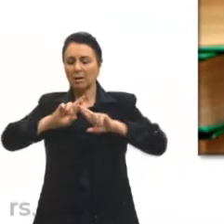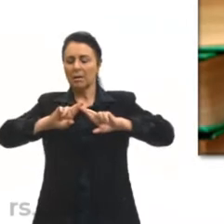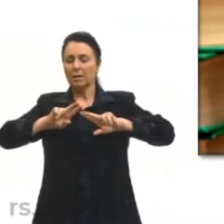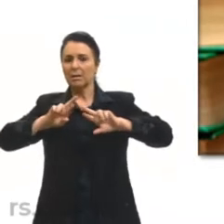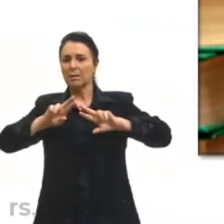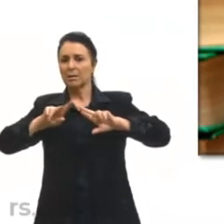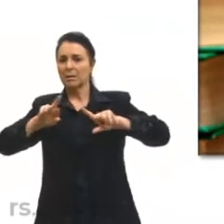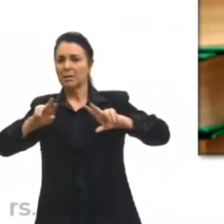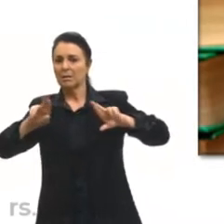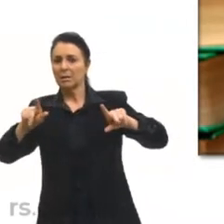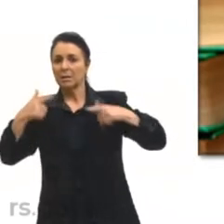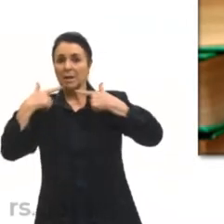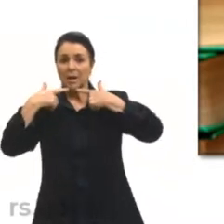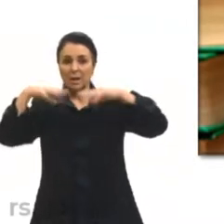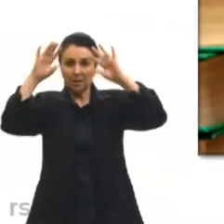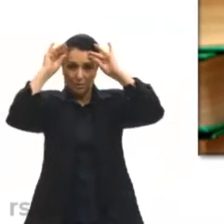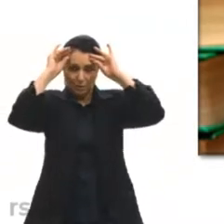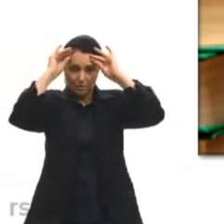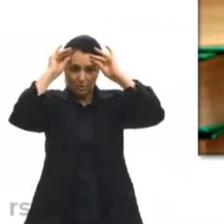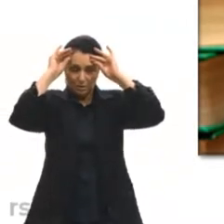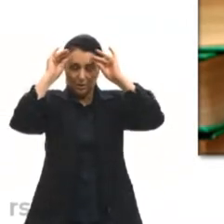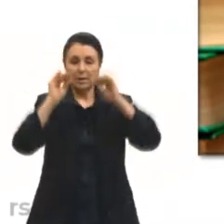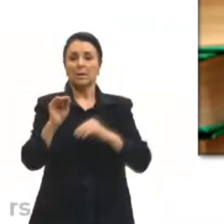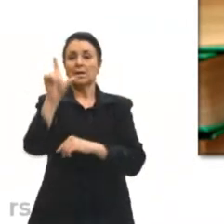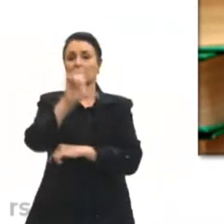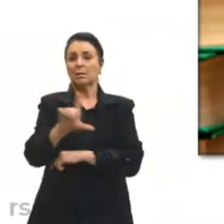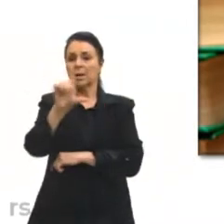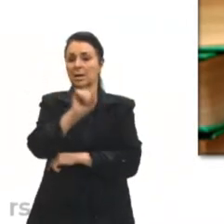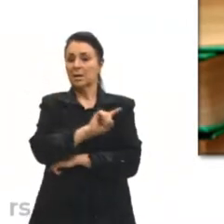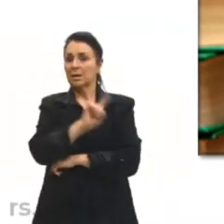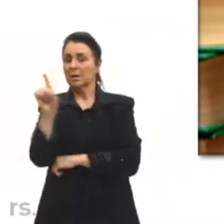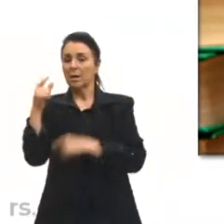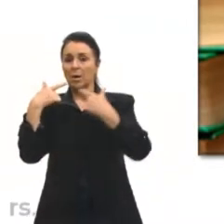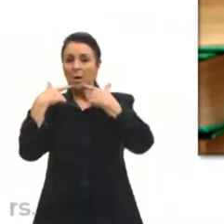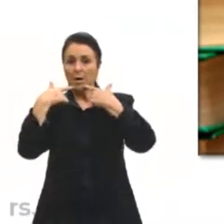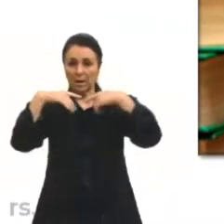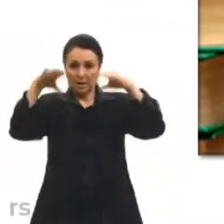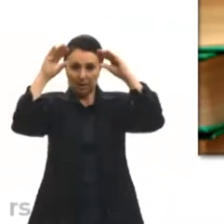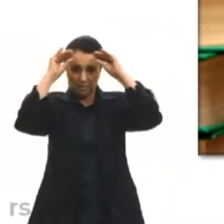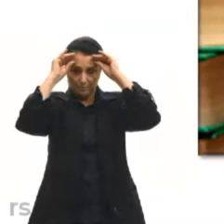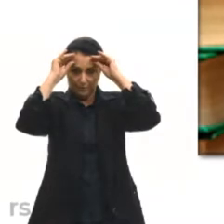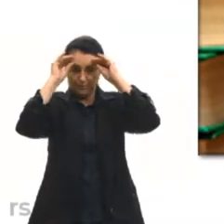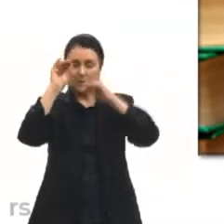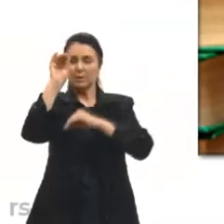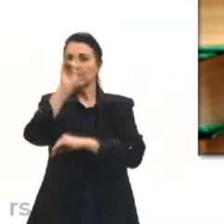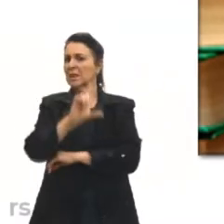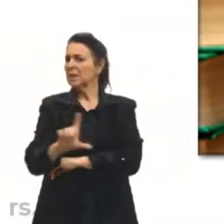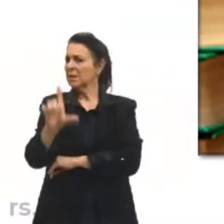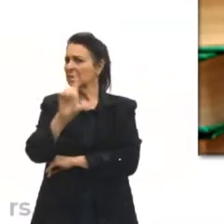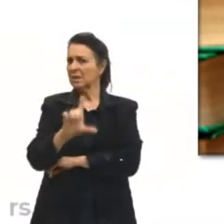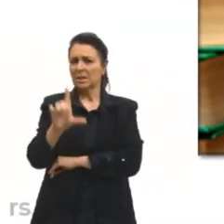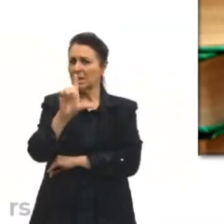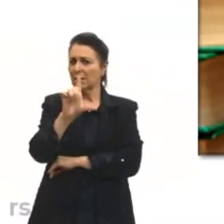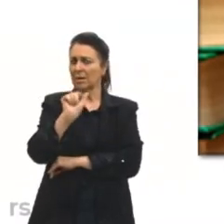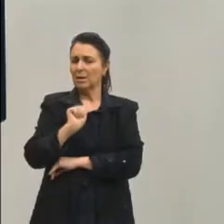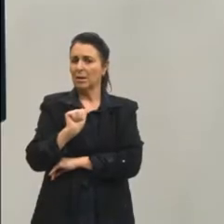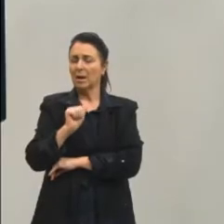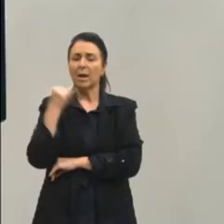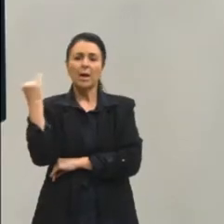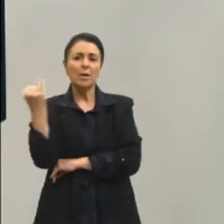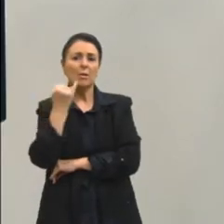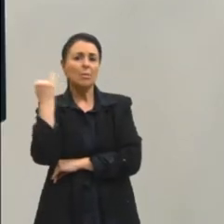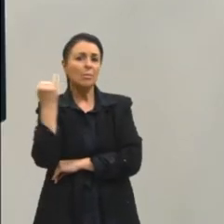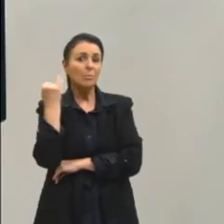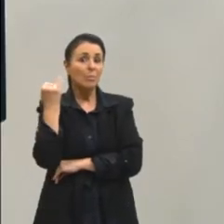entre linguagem literária e linguagem não literária, é importante que eu recorra ao